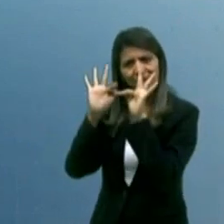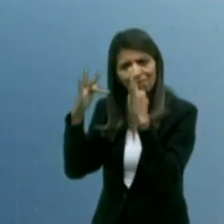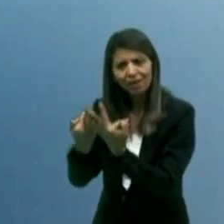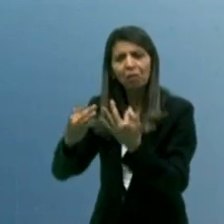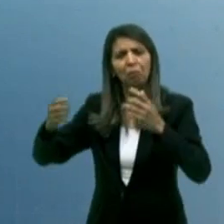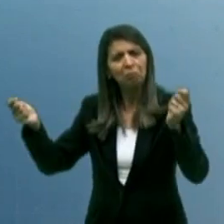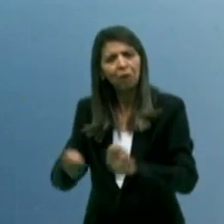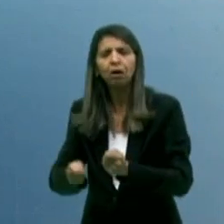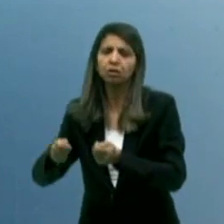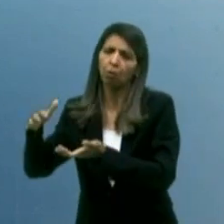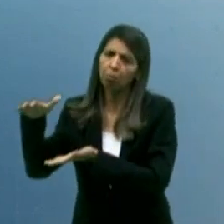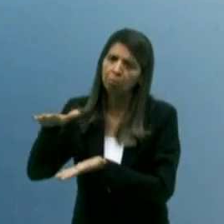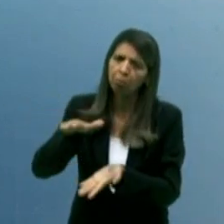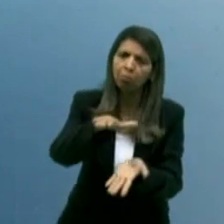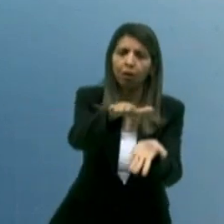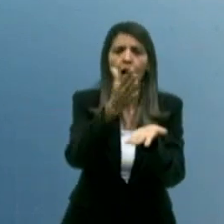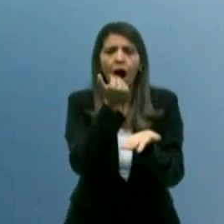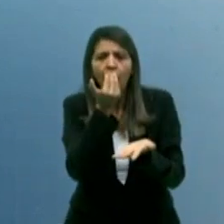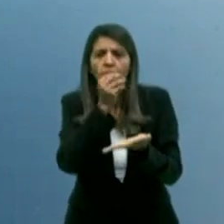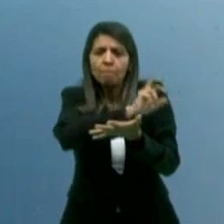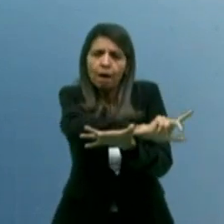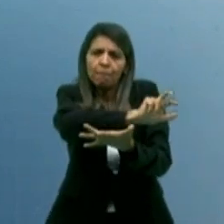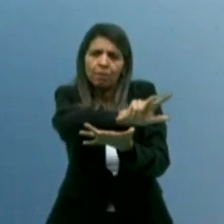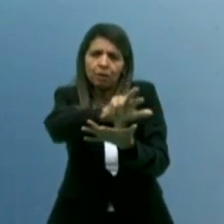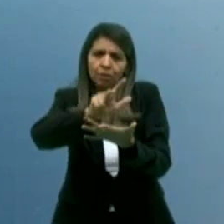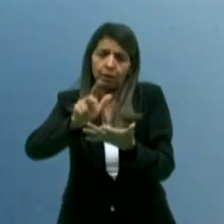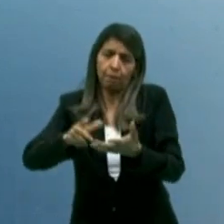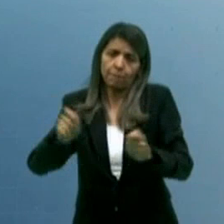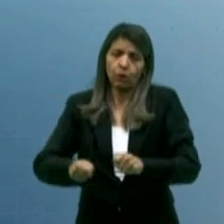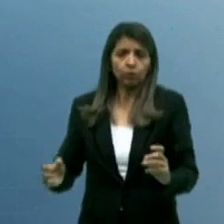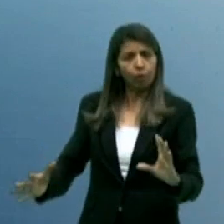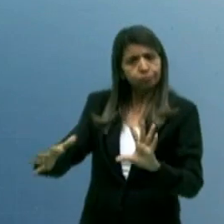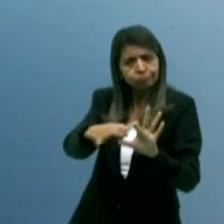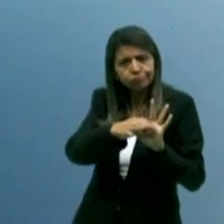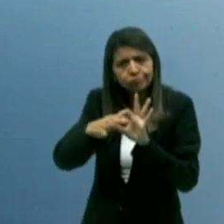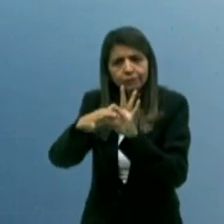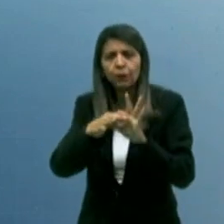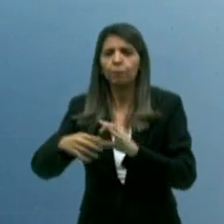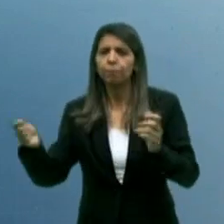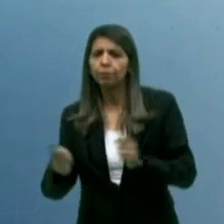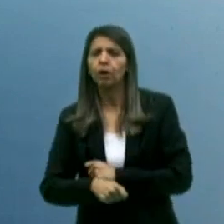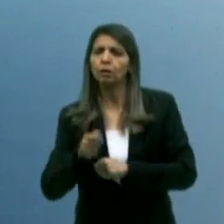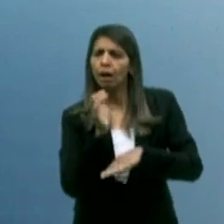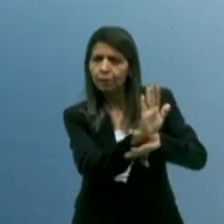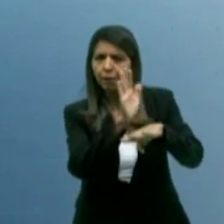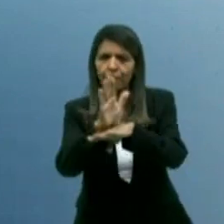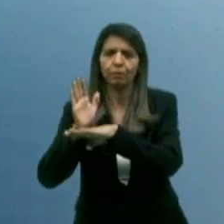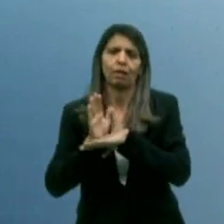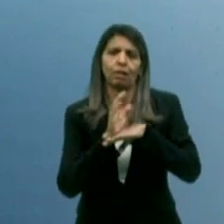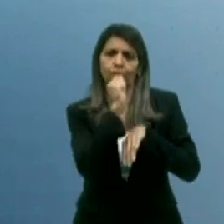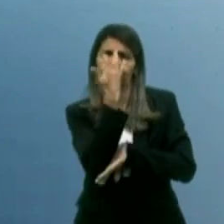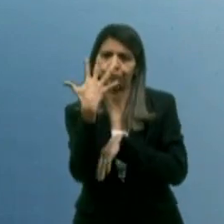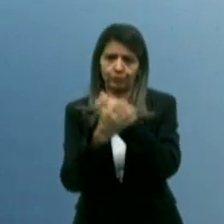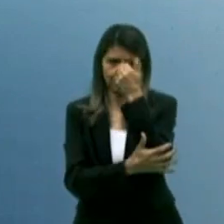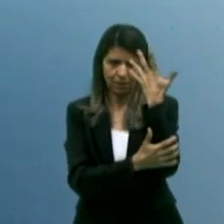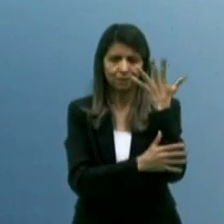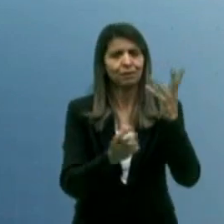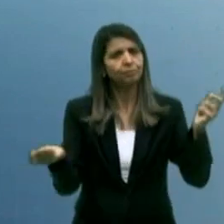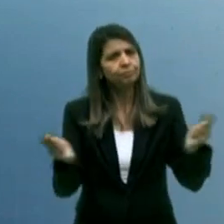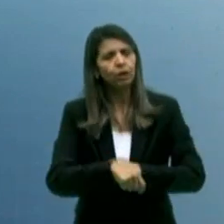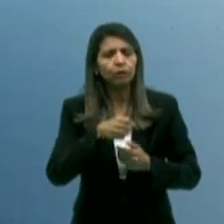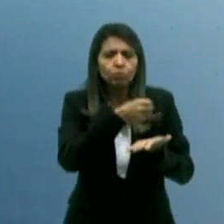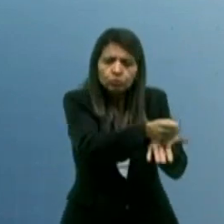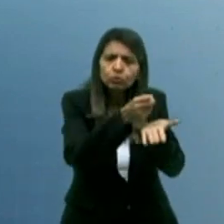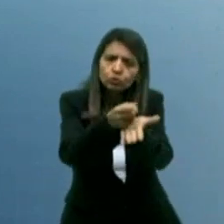alimento de qualidade produzido com a lógica agroecológica de proteção ao ambiente e trazendo alimento de qualidade para a